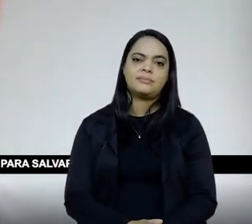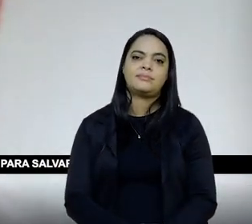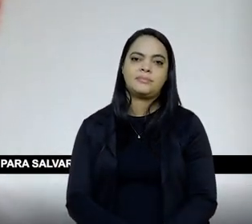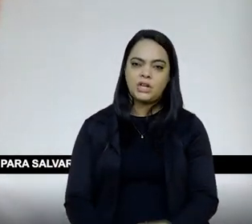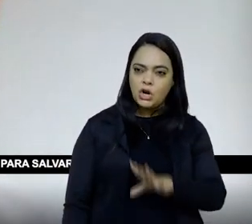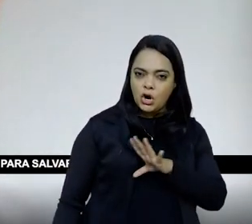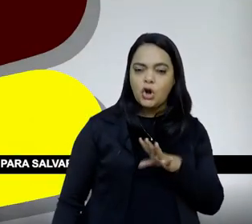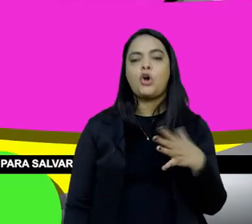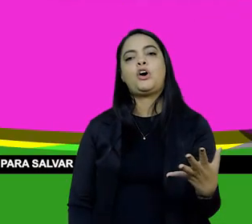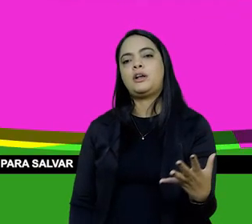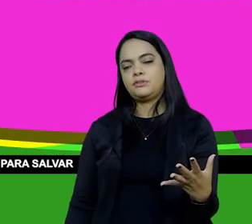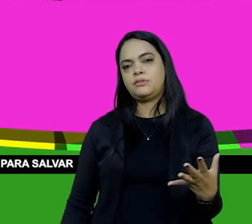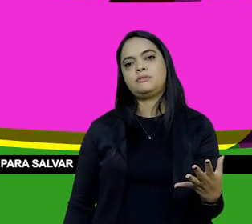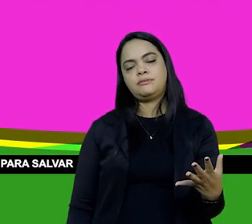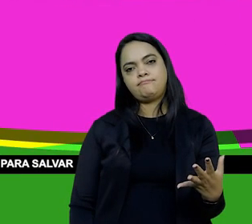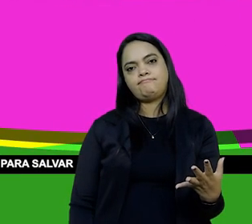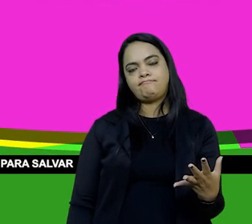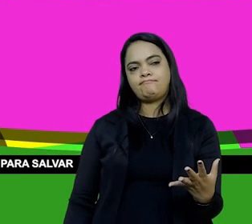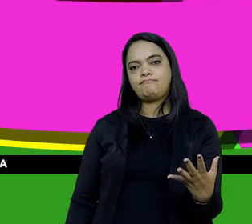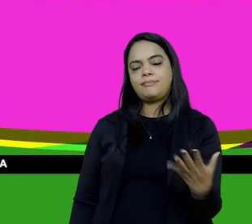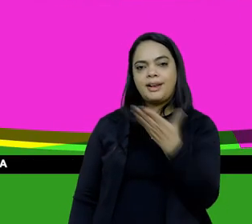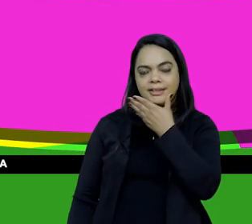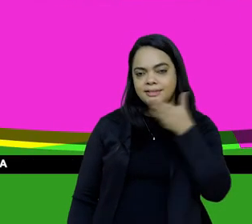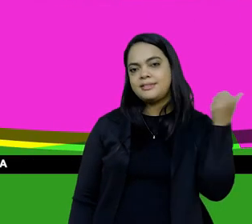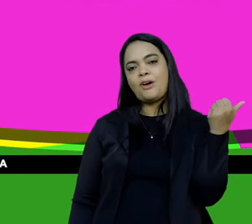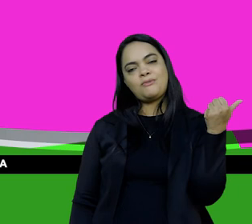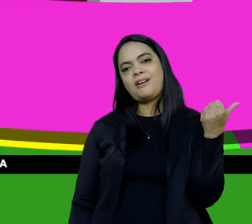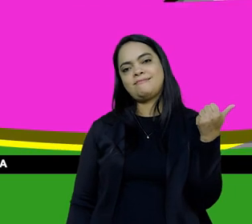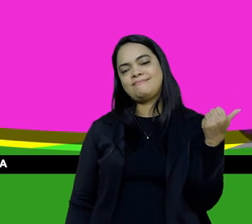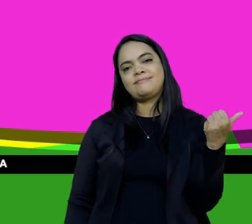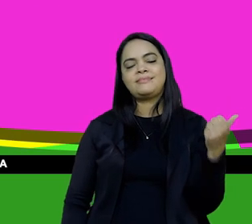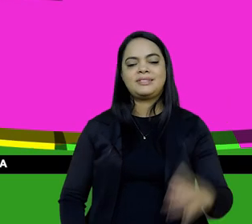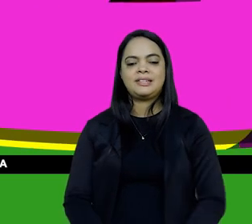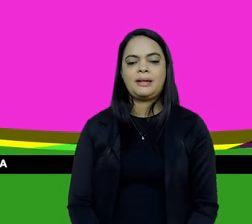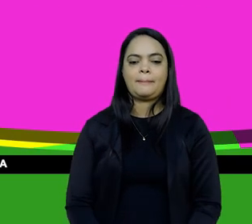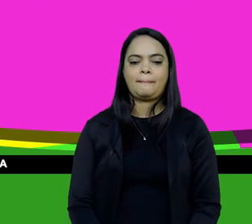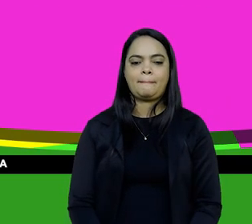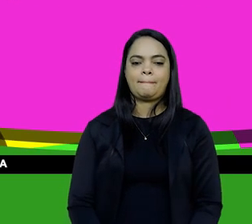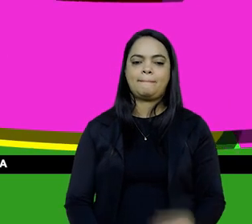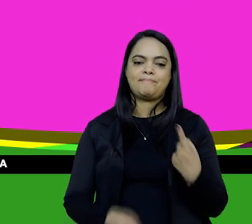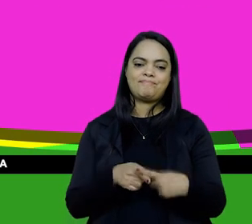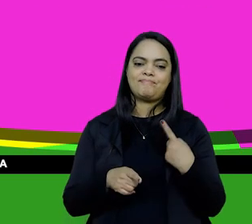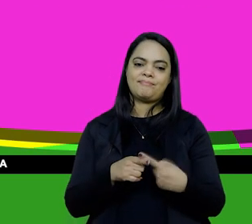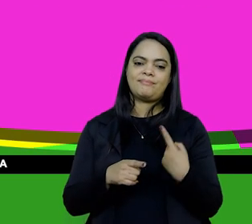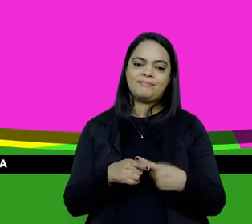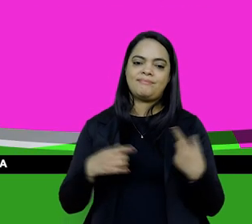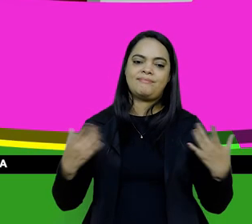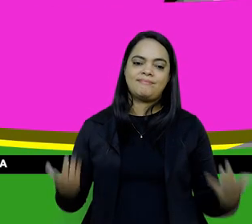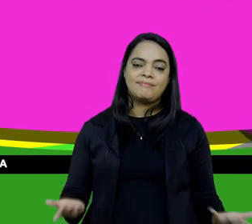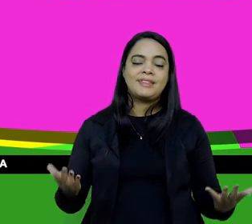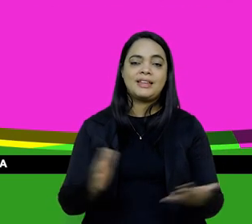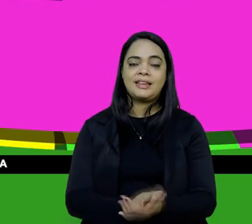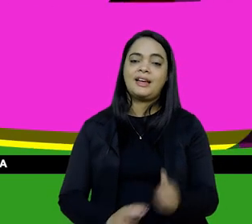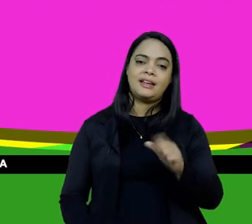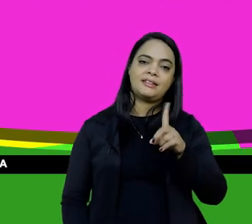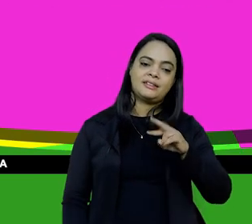ousadas, talvez, muito mais impactantes para salvar alguma coisa, né? Porque não faço coisa, não vou ficar... Então, Adriana,